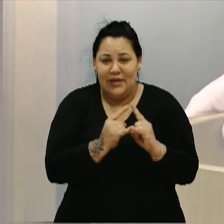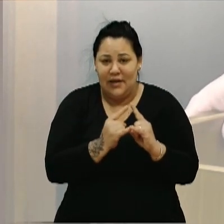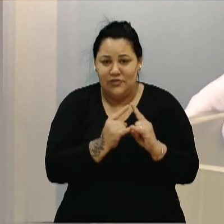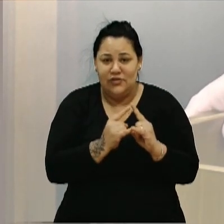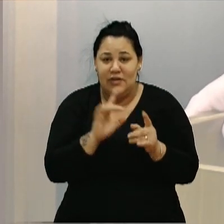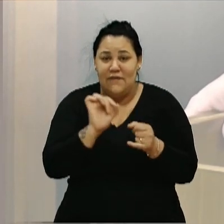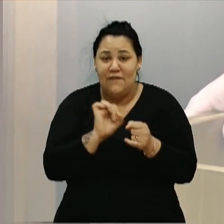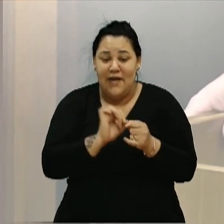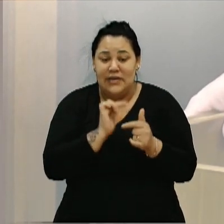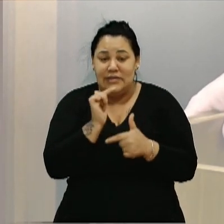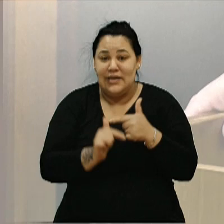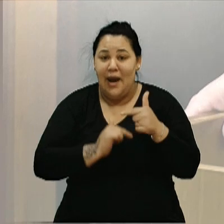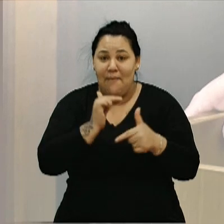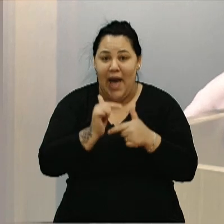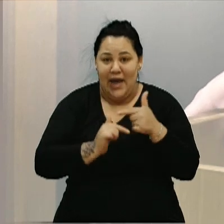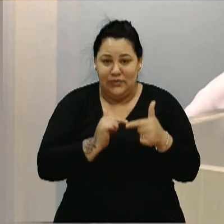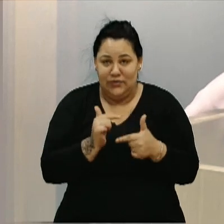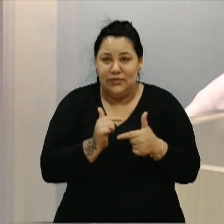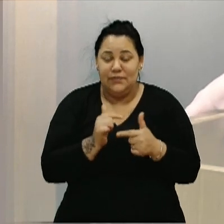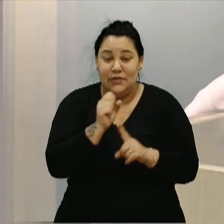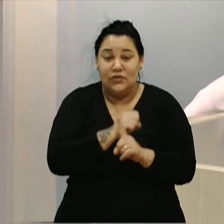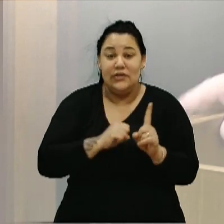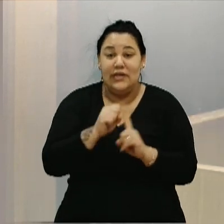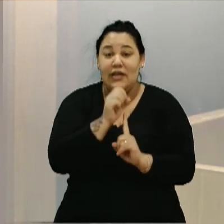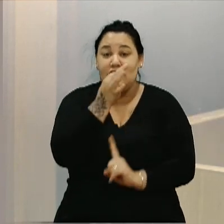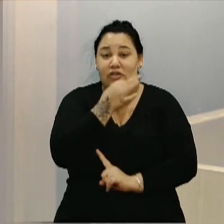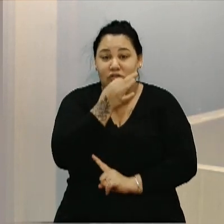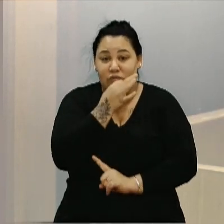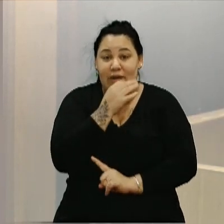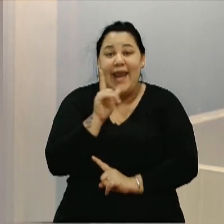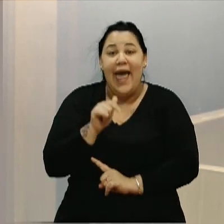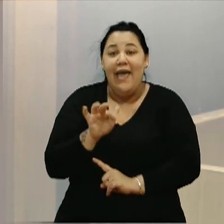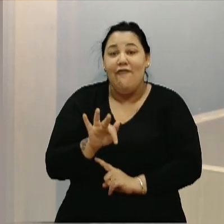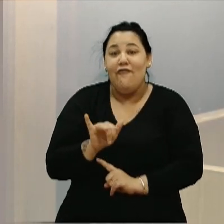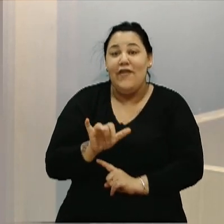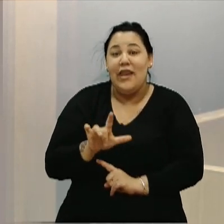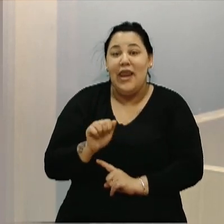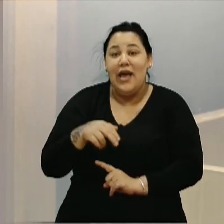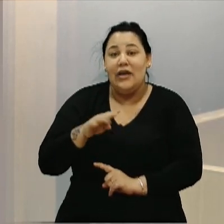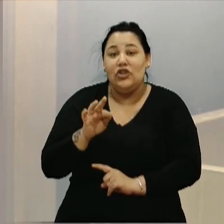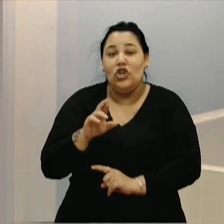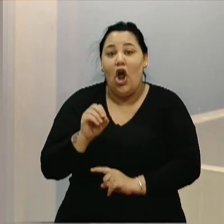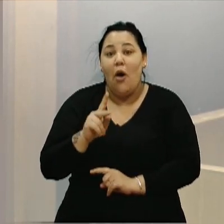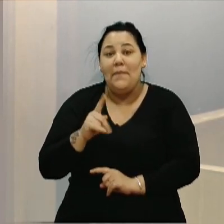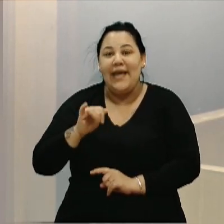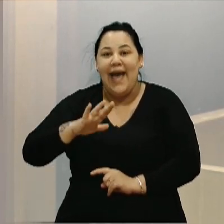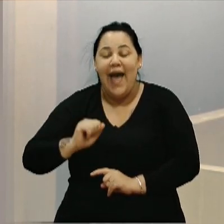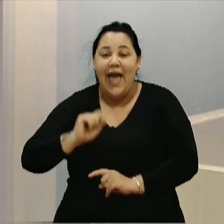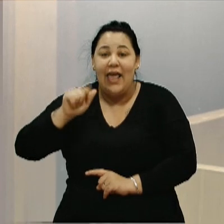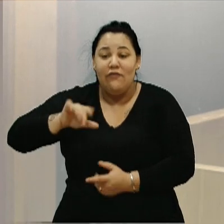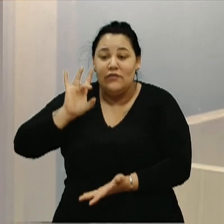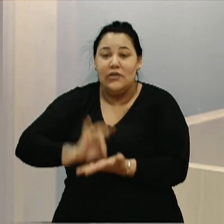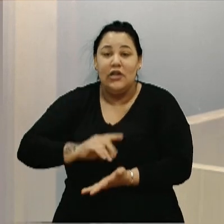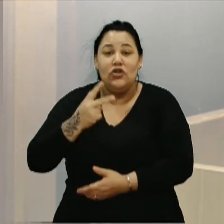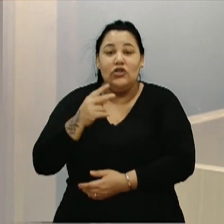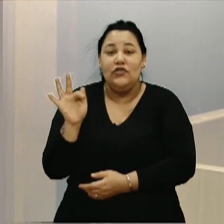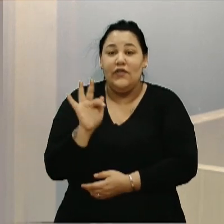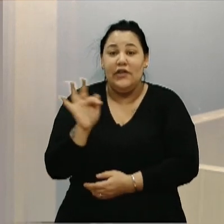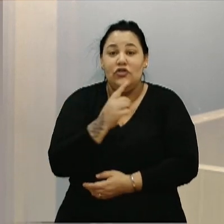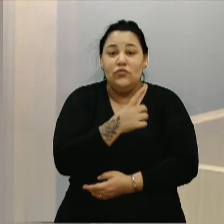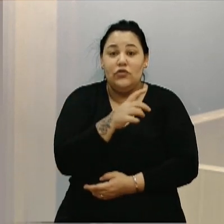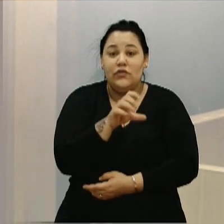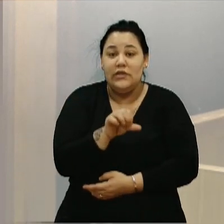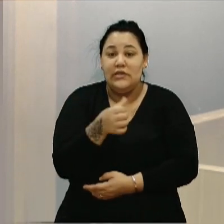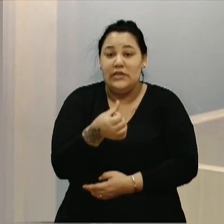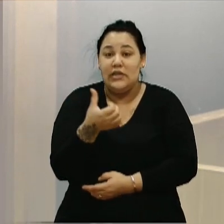presta relevantes serviços para a sociedade caxiense. A instituição foi fundada em 2 de fevereiro de 1968,